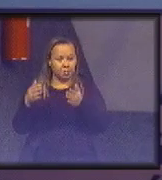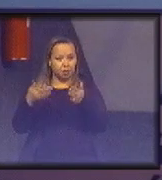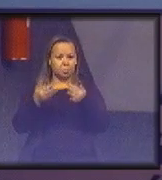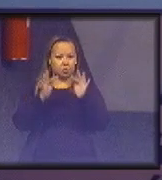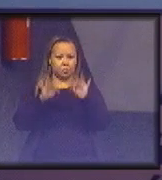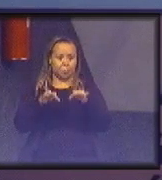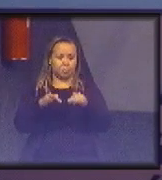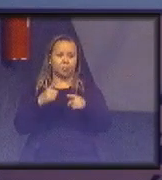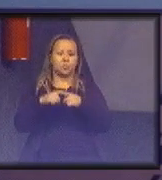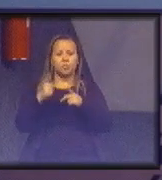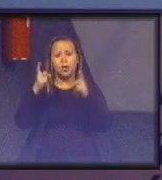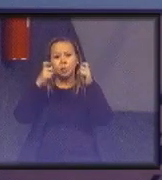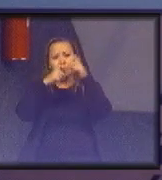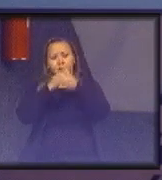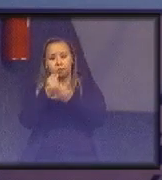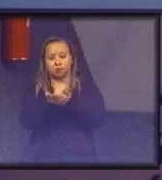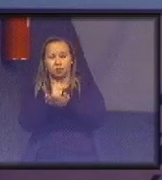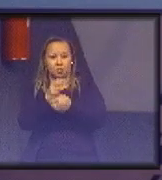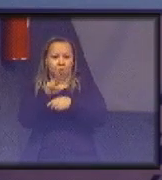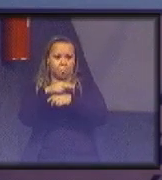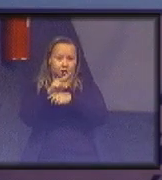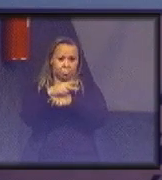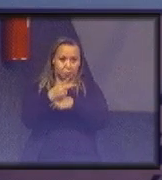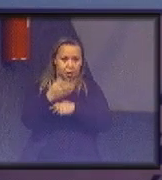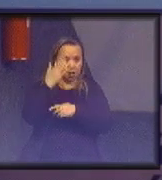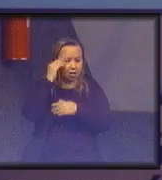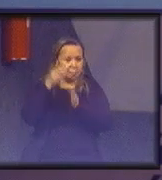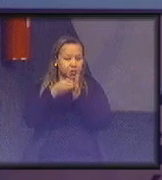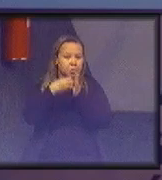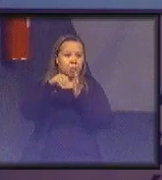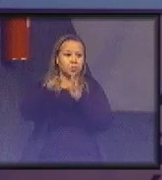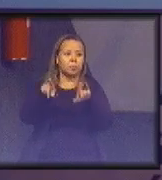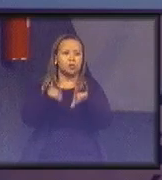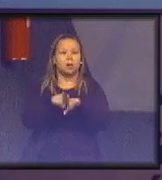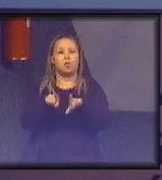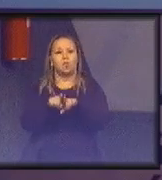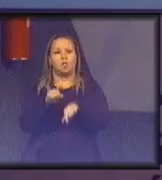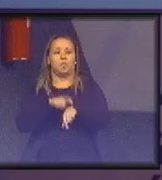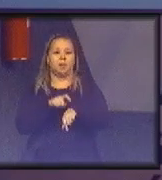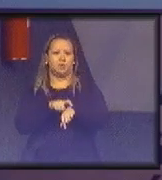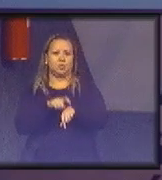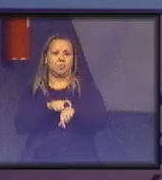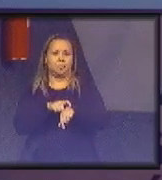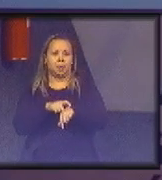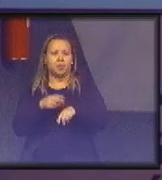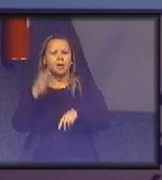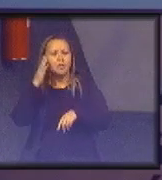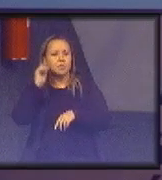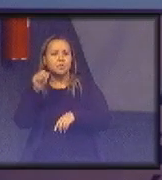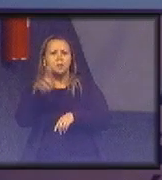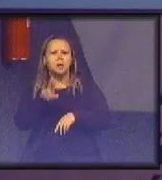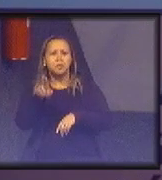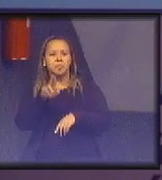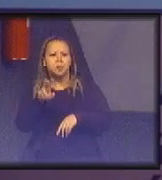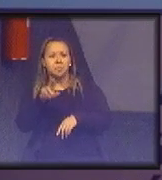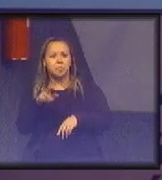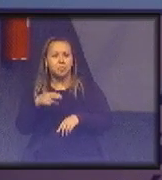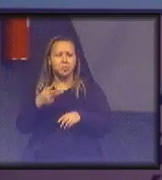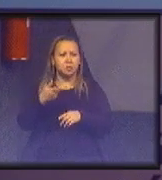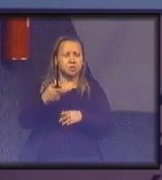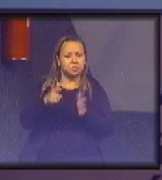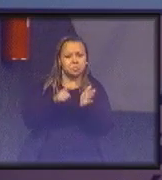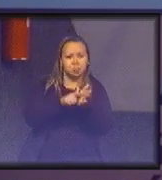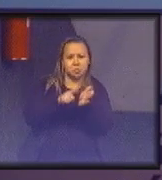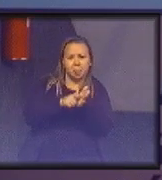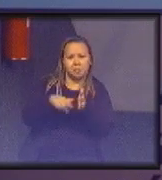difícil você monitorar, são muitos indicadores ao mesmo tempo, então, às vezes, eu estou bem no consumo do papel, mas eu estou ruim na água, eu estou ruim no copo, eu estou